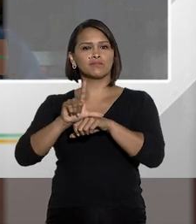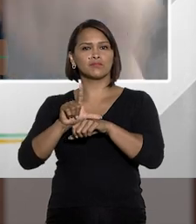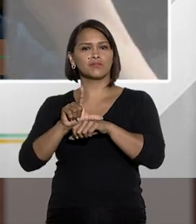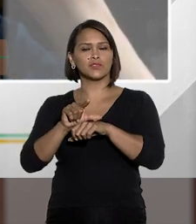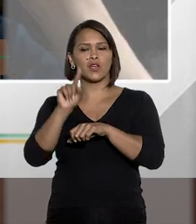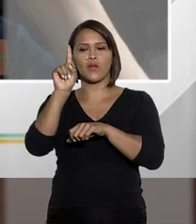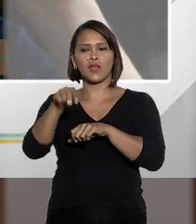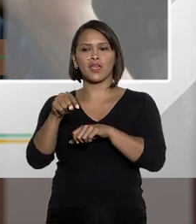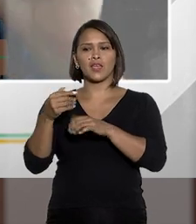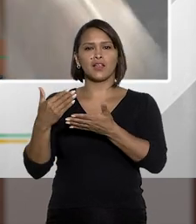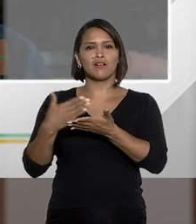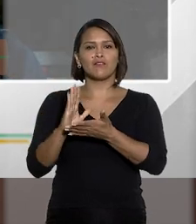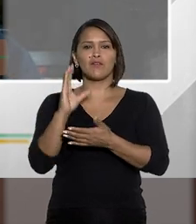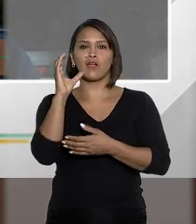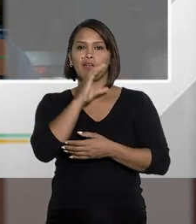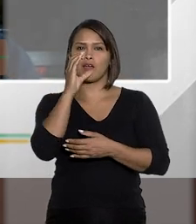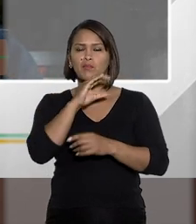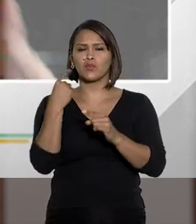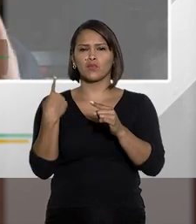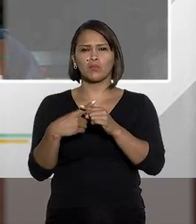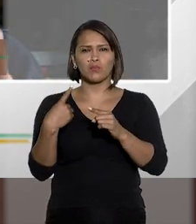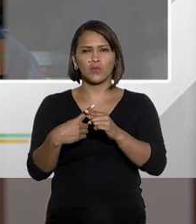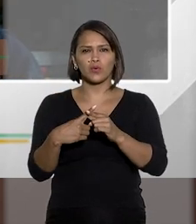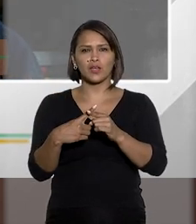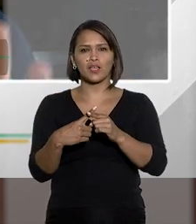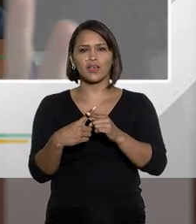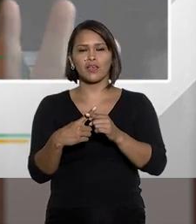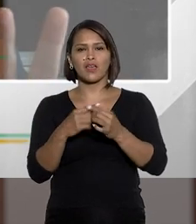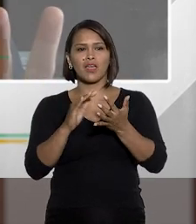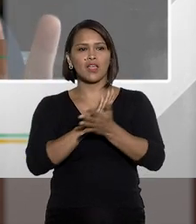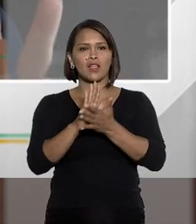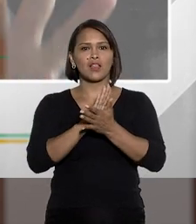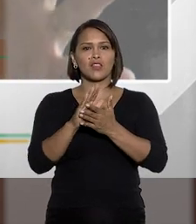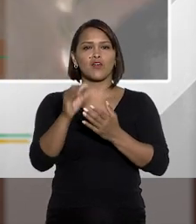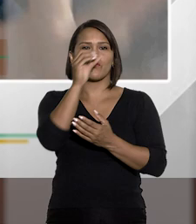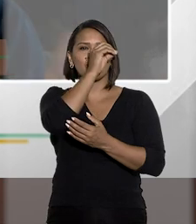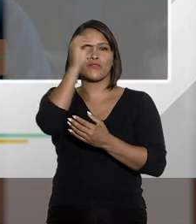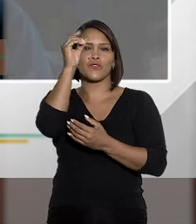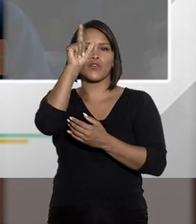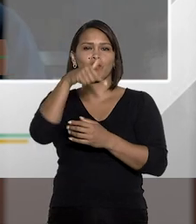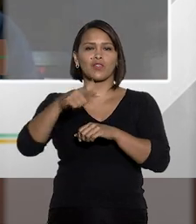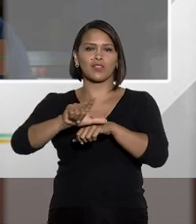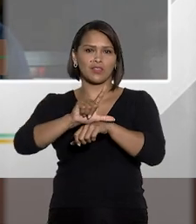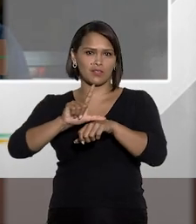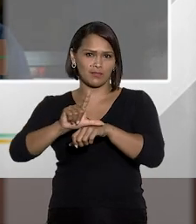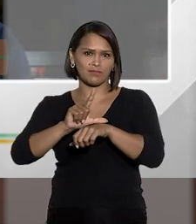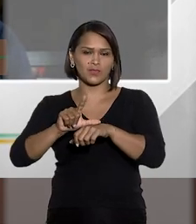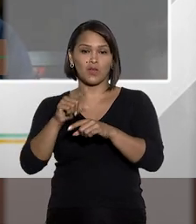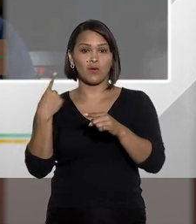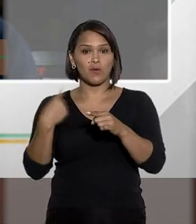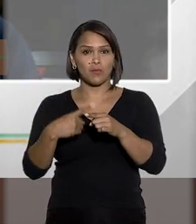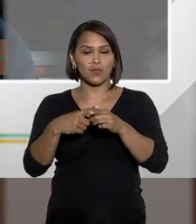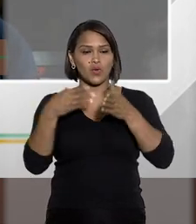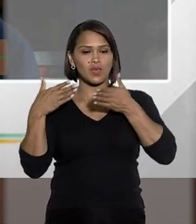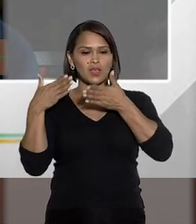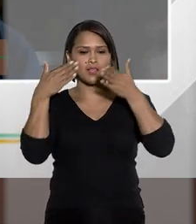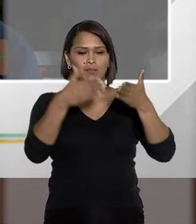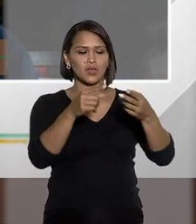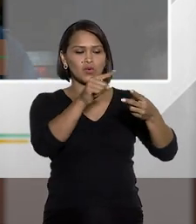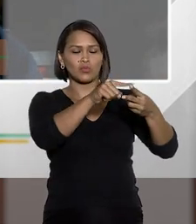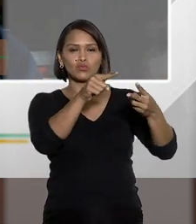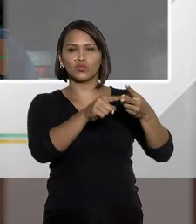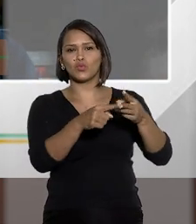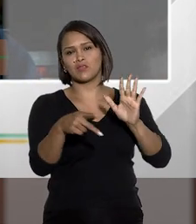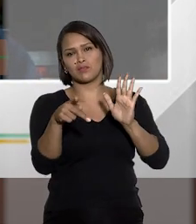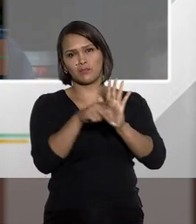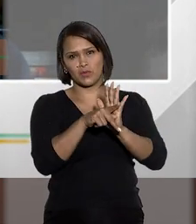o legislador foi afobado? Por que ele não foi honesto na legislação? Porque ele mirou